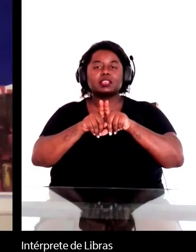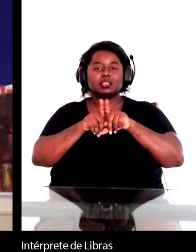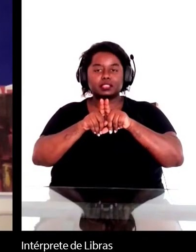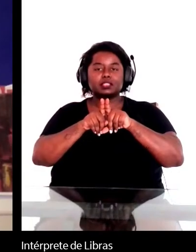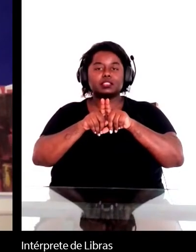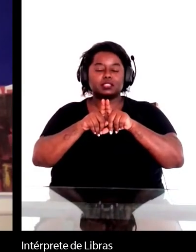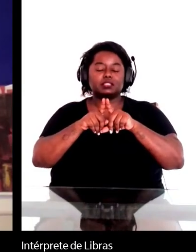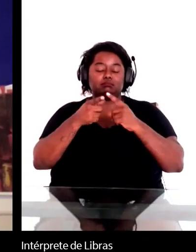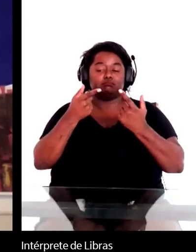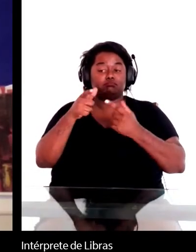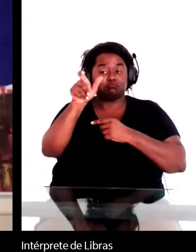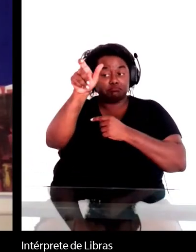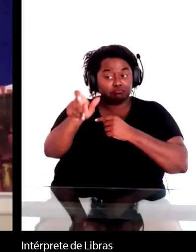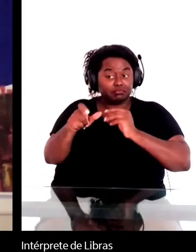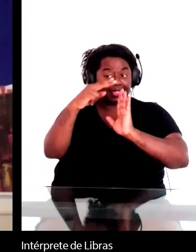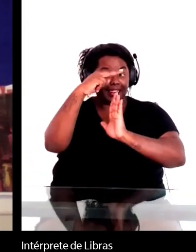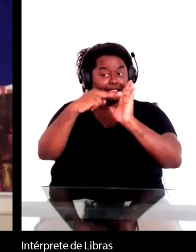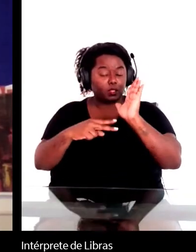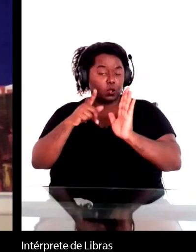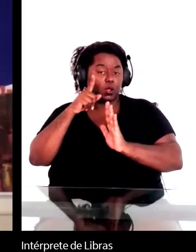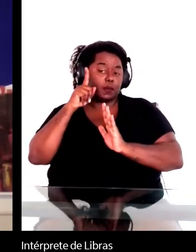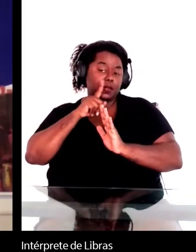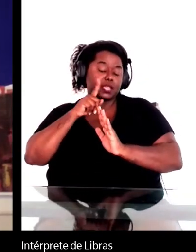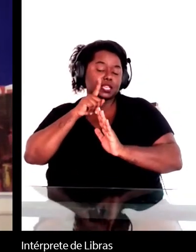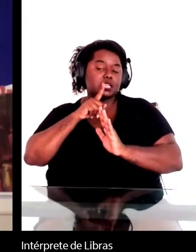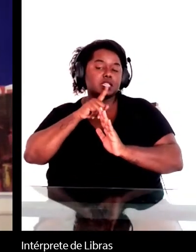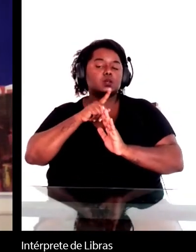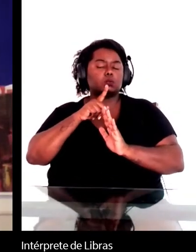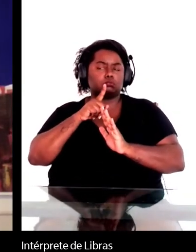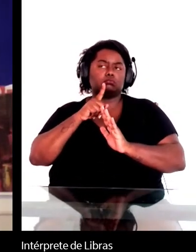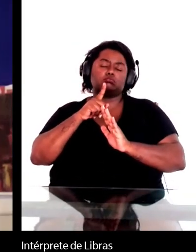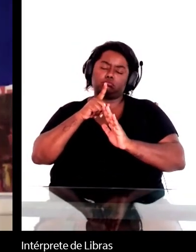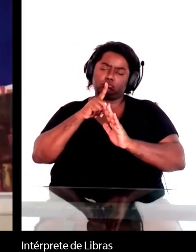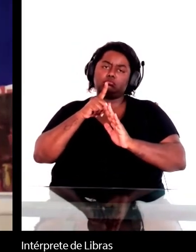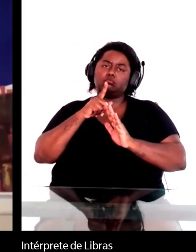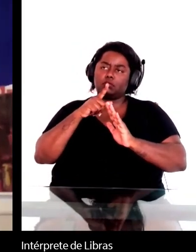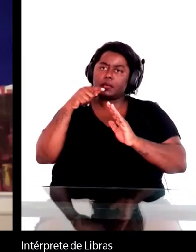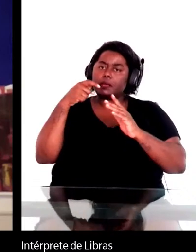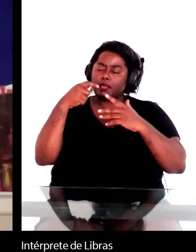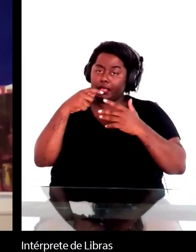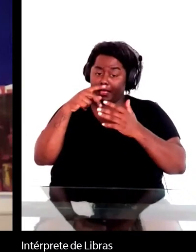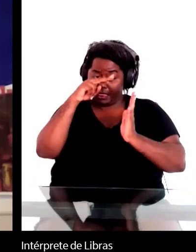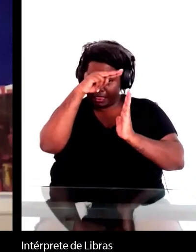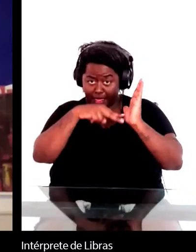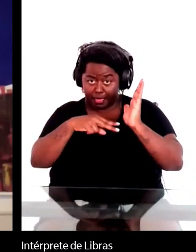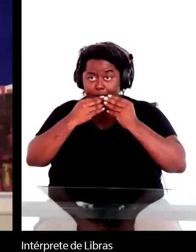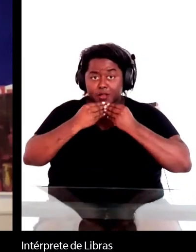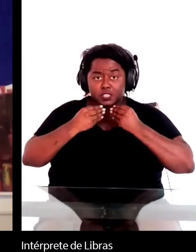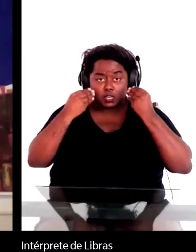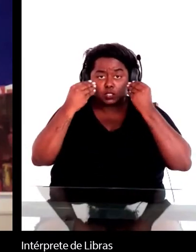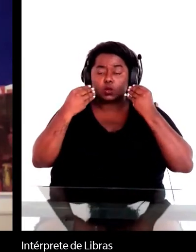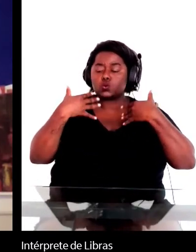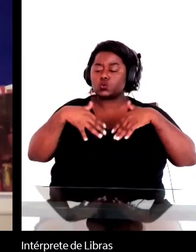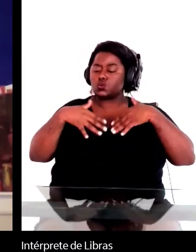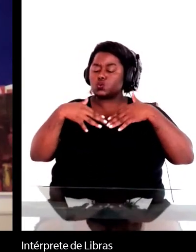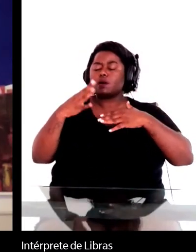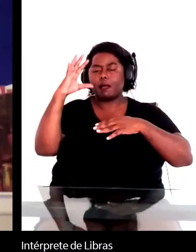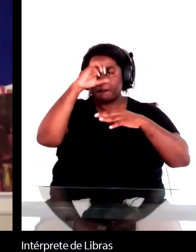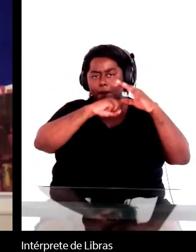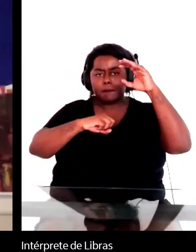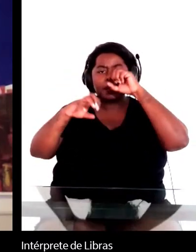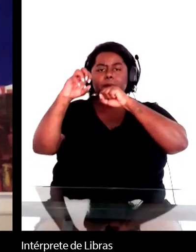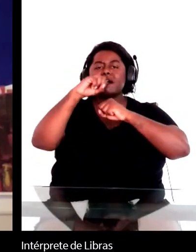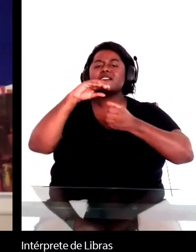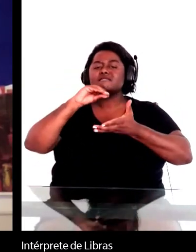o leitor americano tem muito a aprender sobre Machado e sobre o Brasil para poder ler o Machado dessa